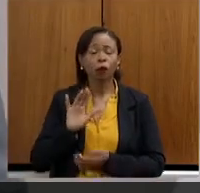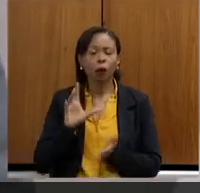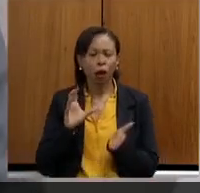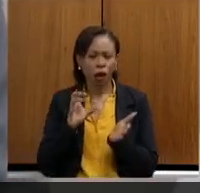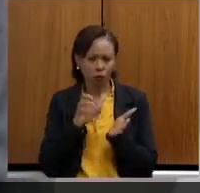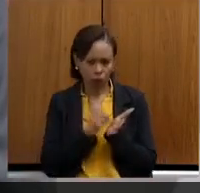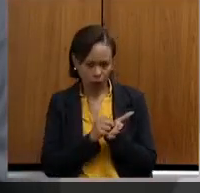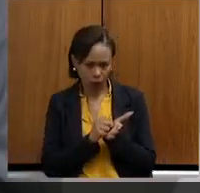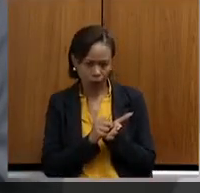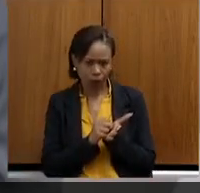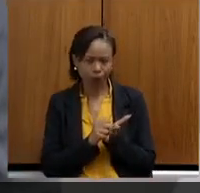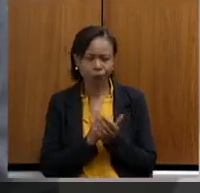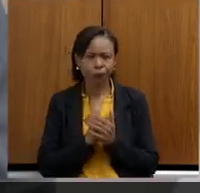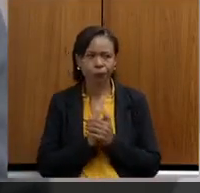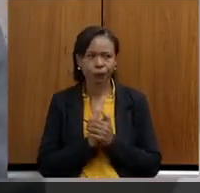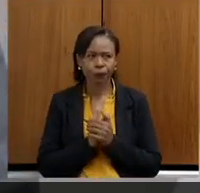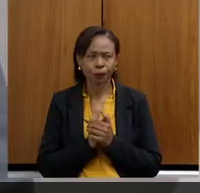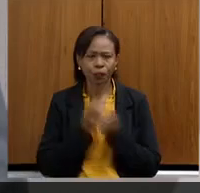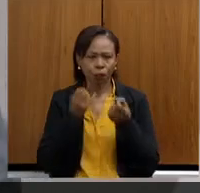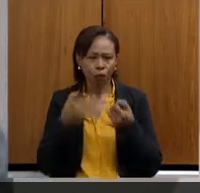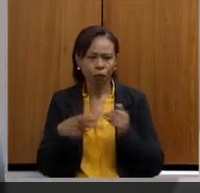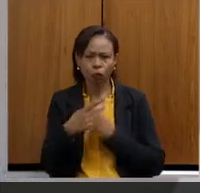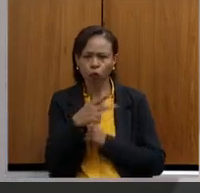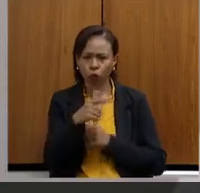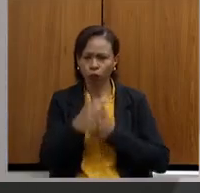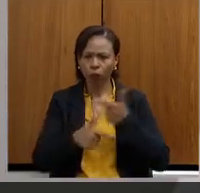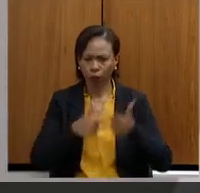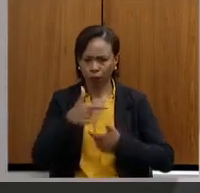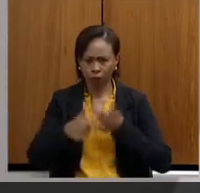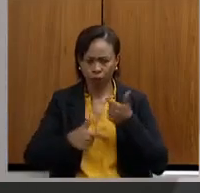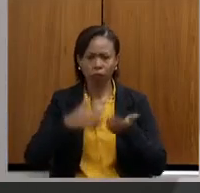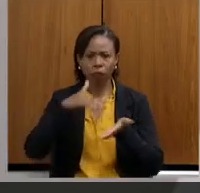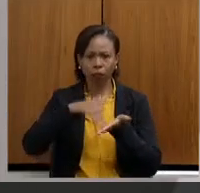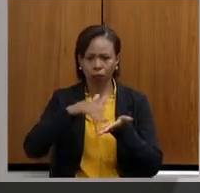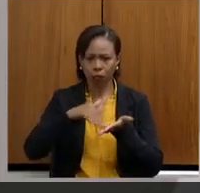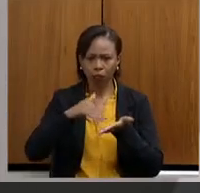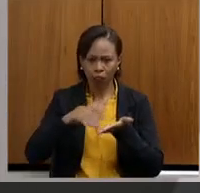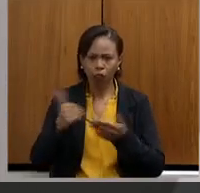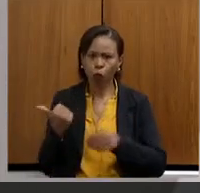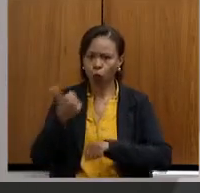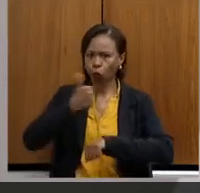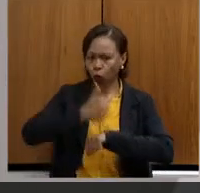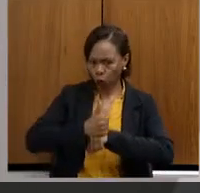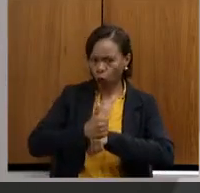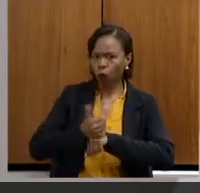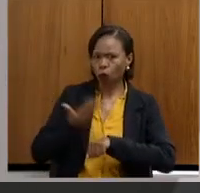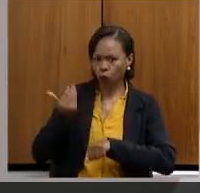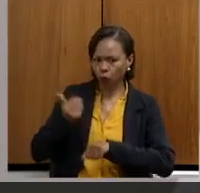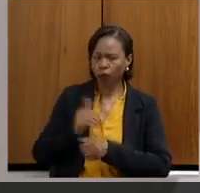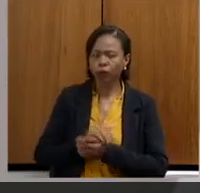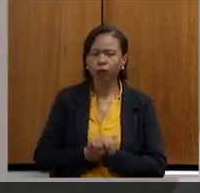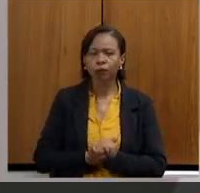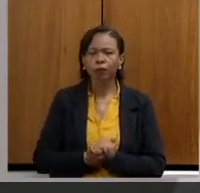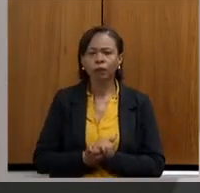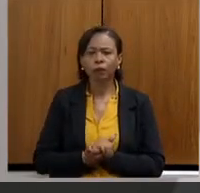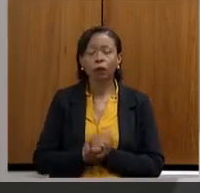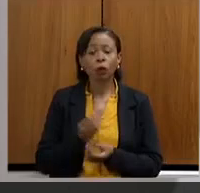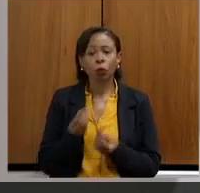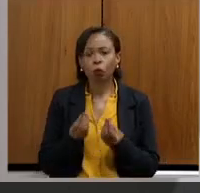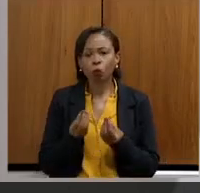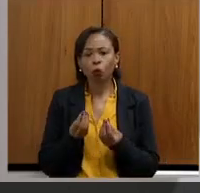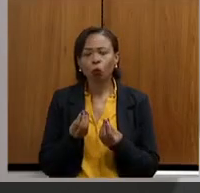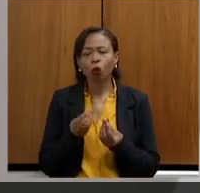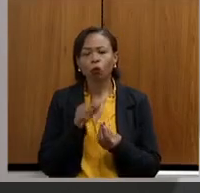da sua atuação na secretaria, desde quando assumiu aquela pasta, pela maneira que tem